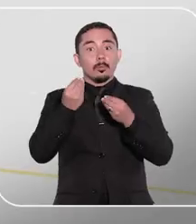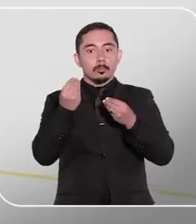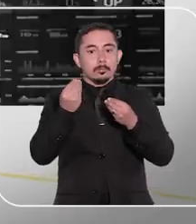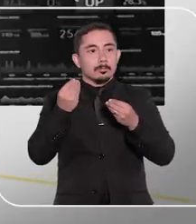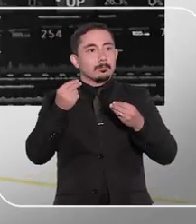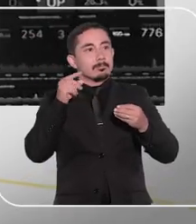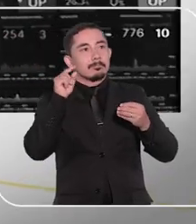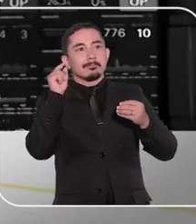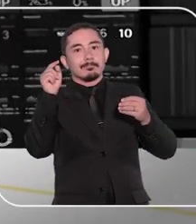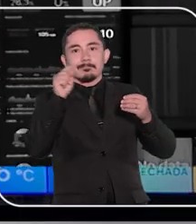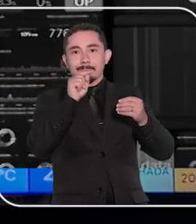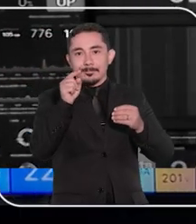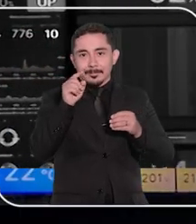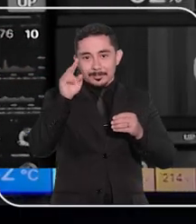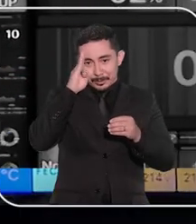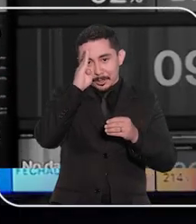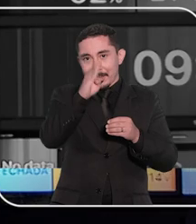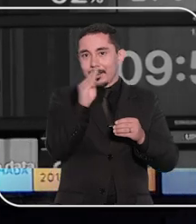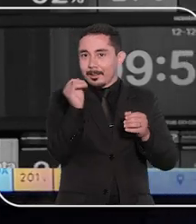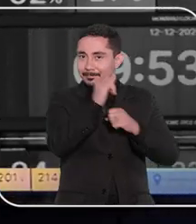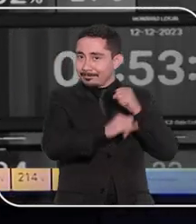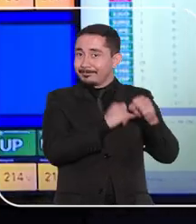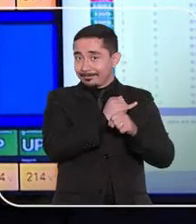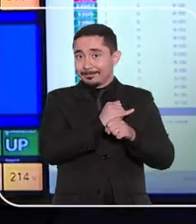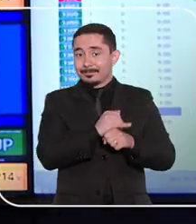dispositivo nenhum que precisa guardar nossos arquivos.